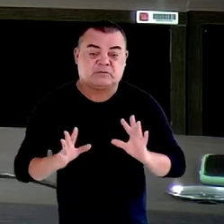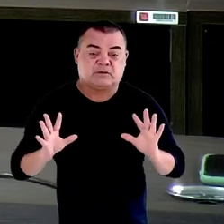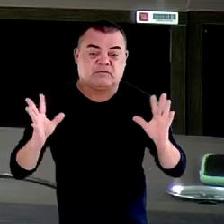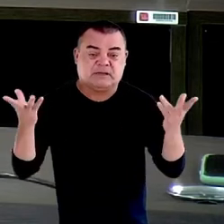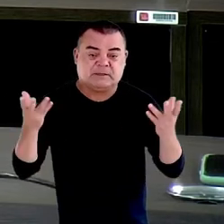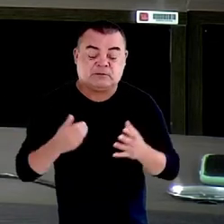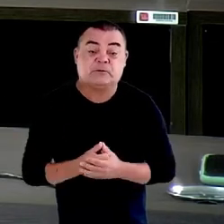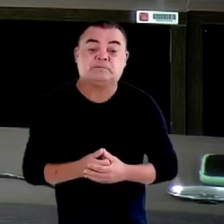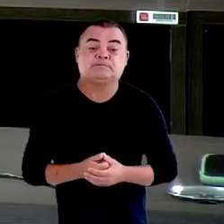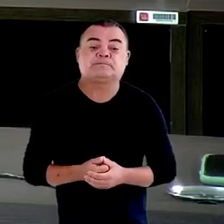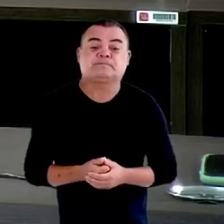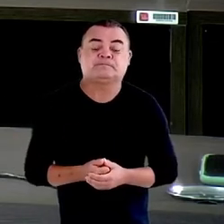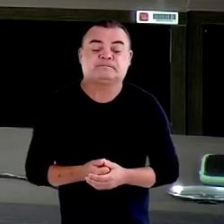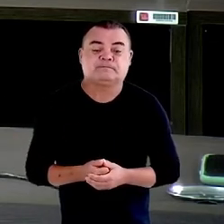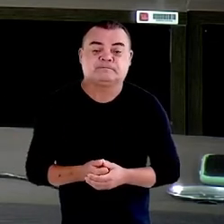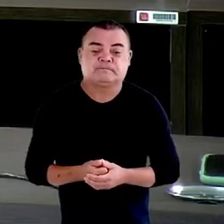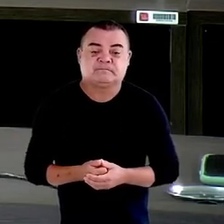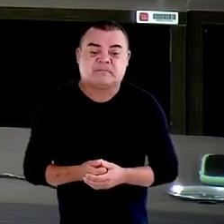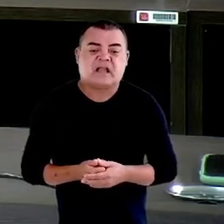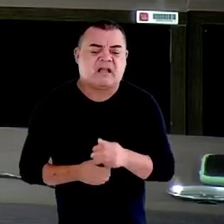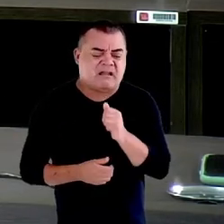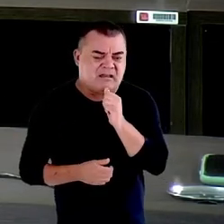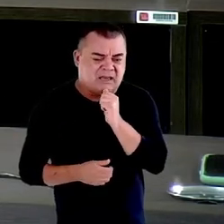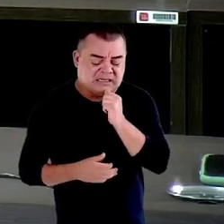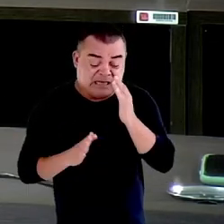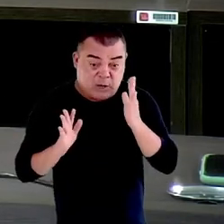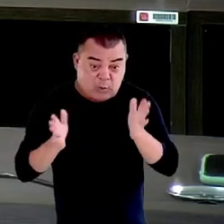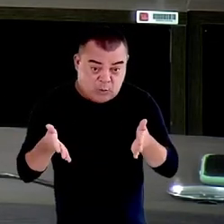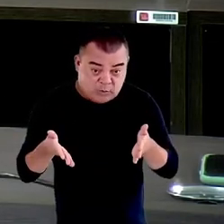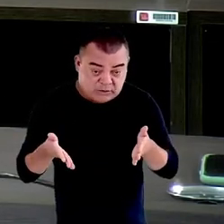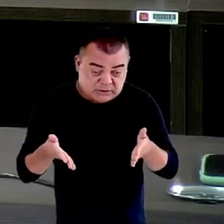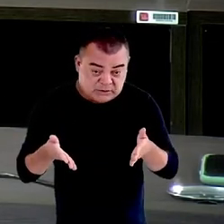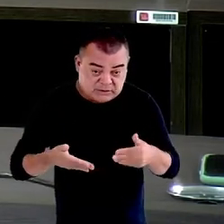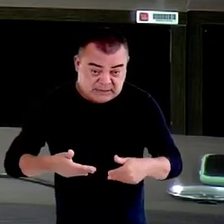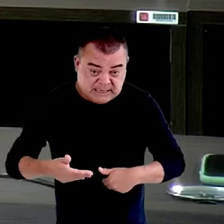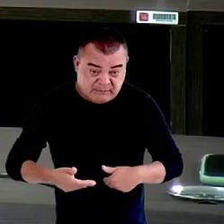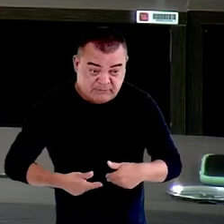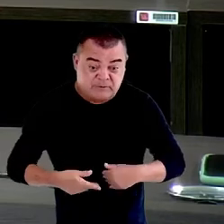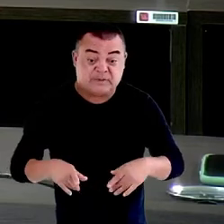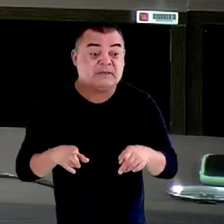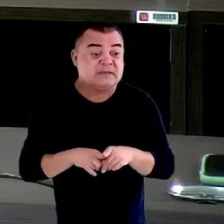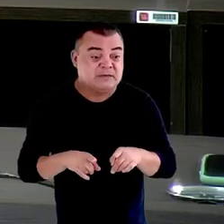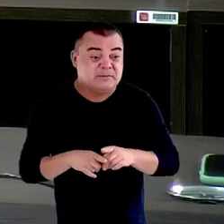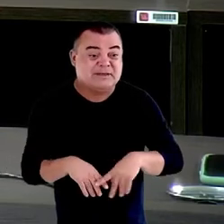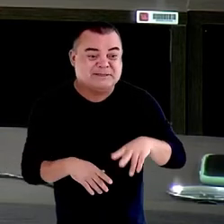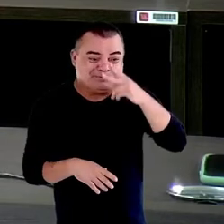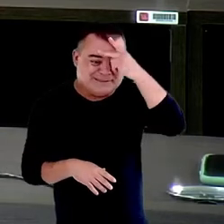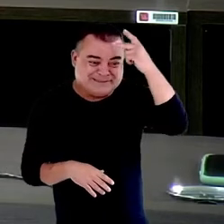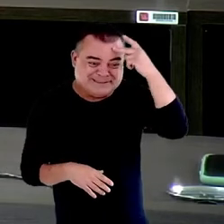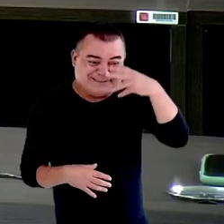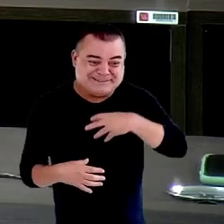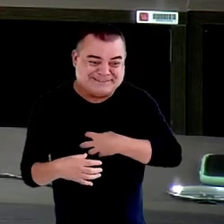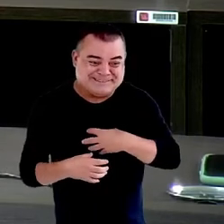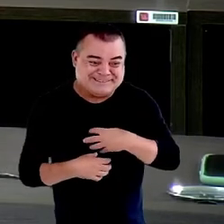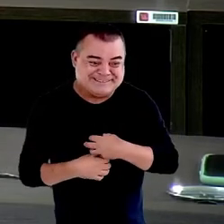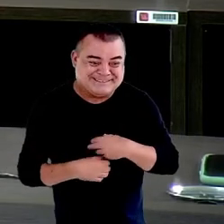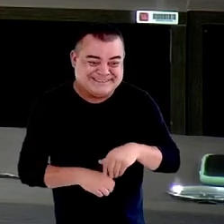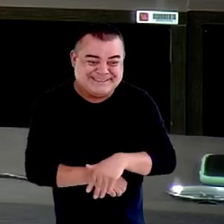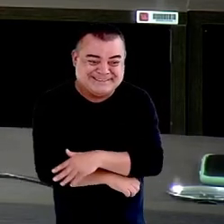a existência ainda hoje da fome e dessas pessoas em situação de rua,